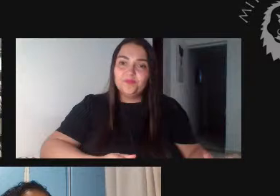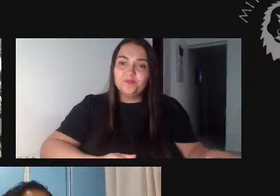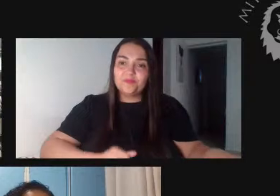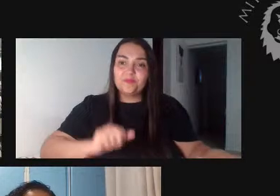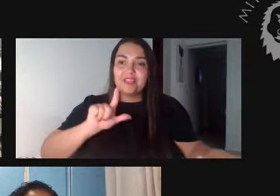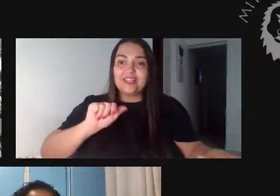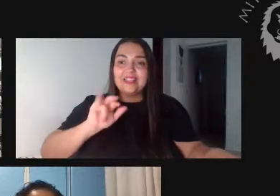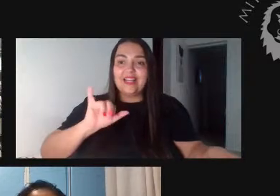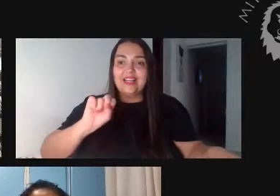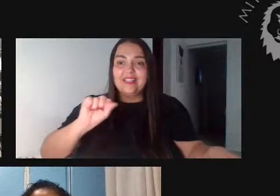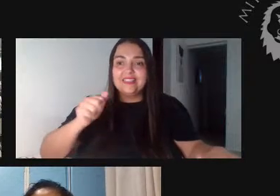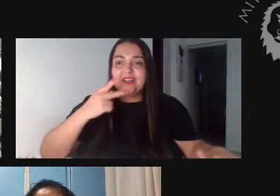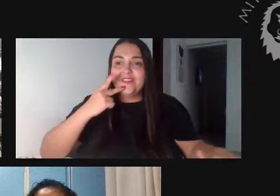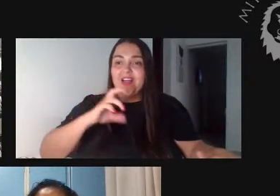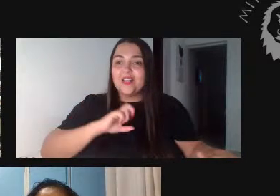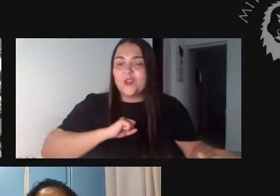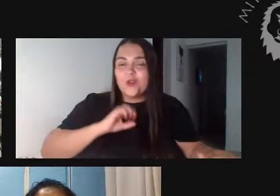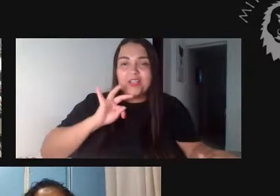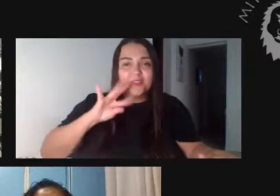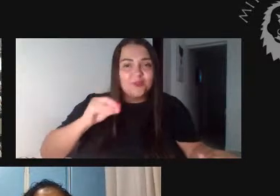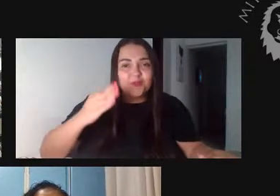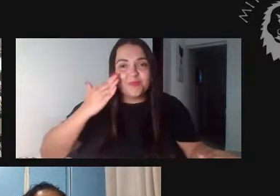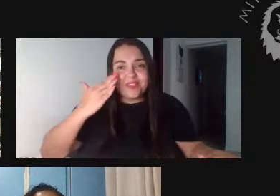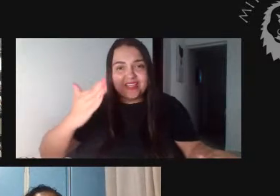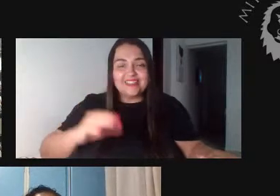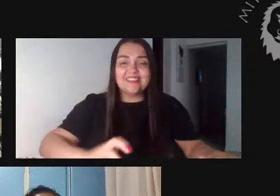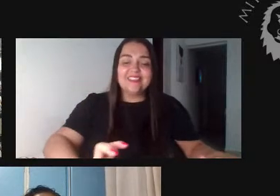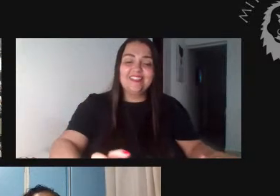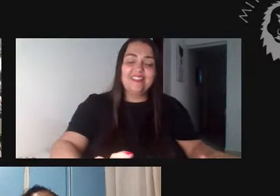Larissa adorei todas as falas obrigada Larissa